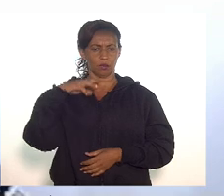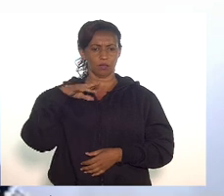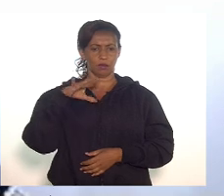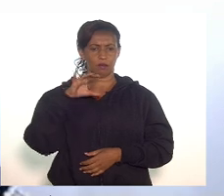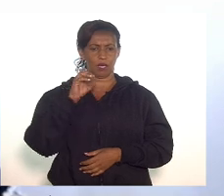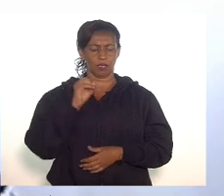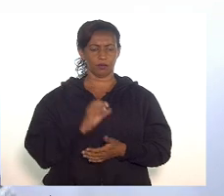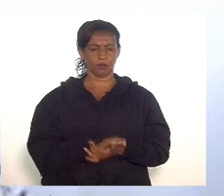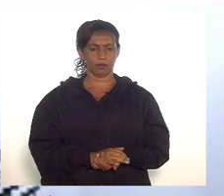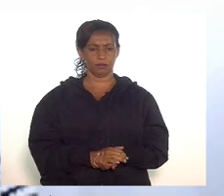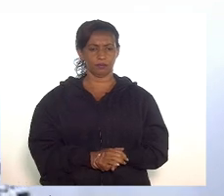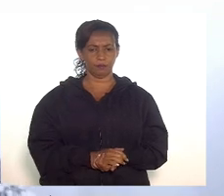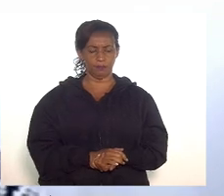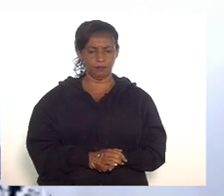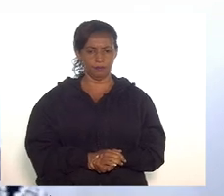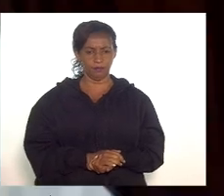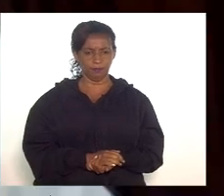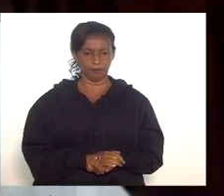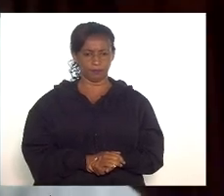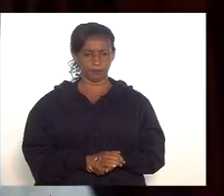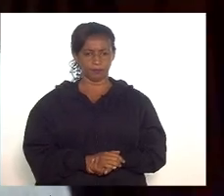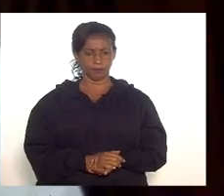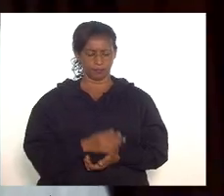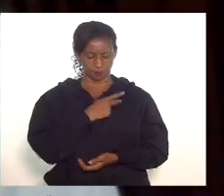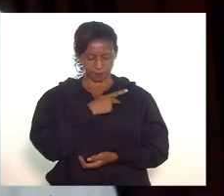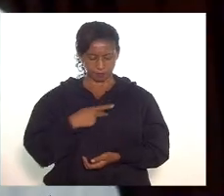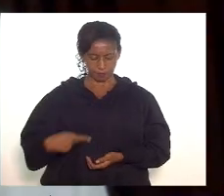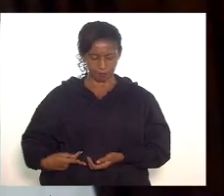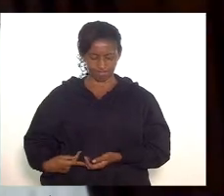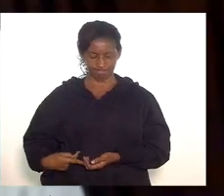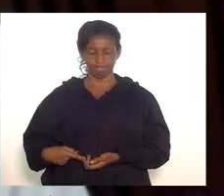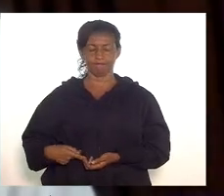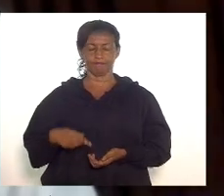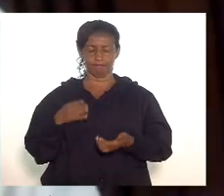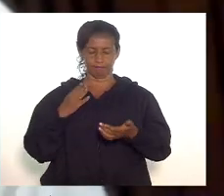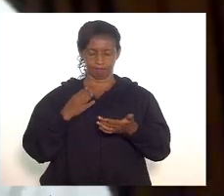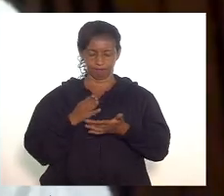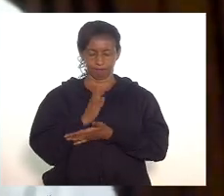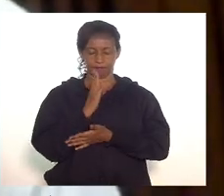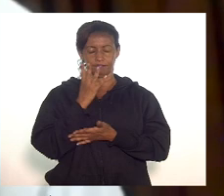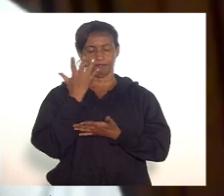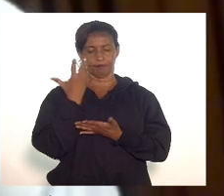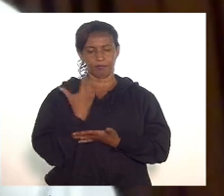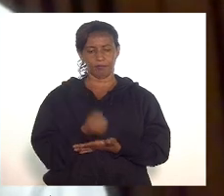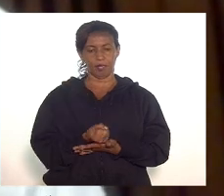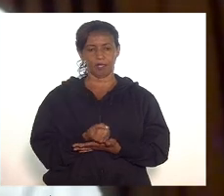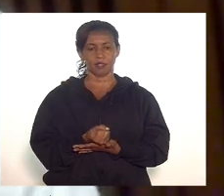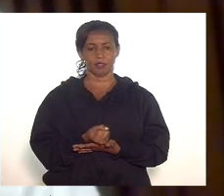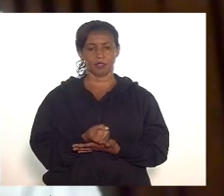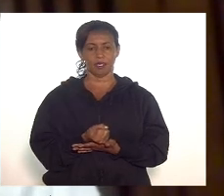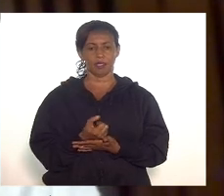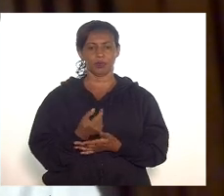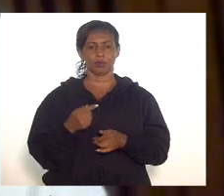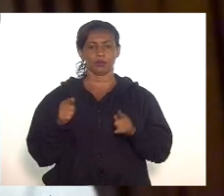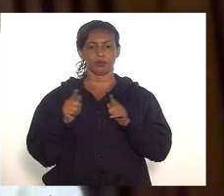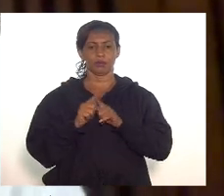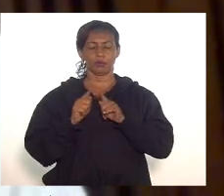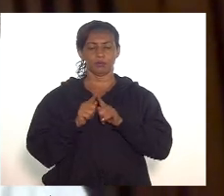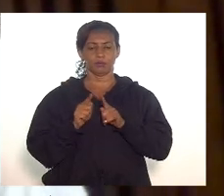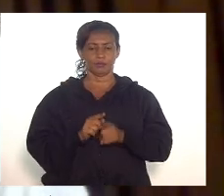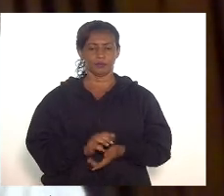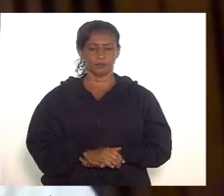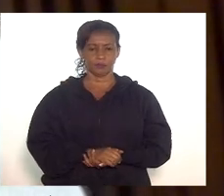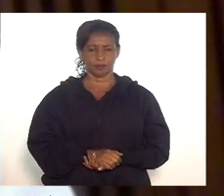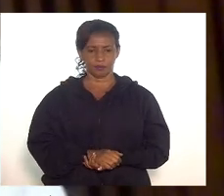Pacheco. Senhora Presidente, o parecer é favorável às emendas, concluindo por substitutivo.